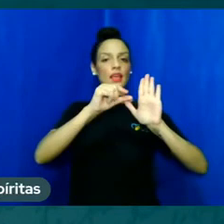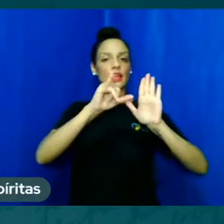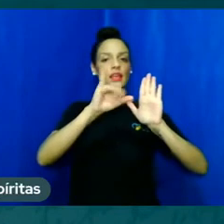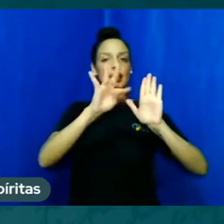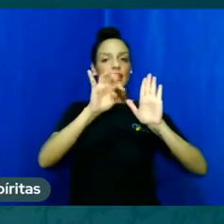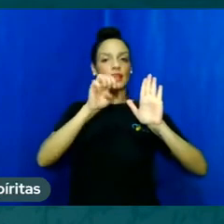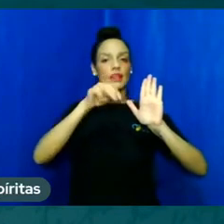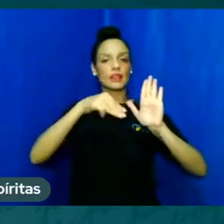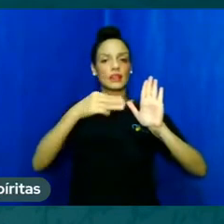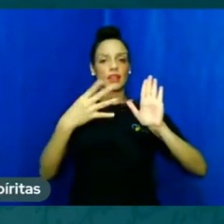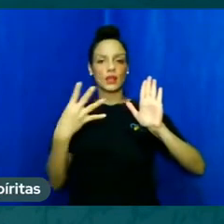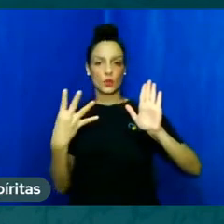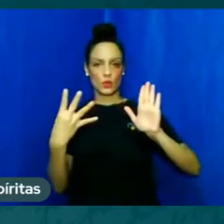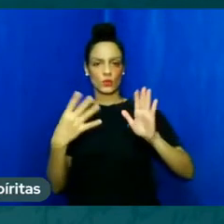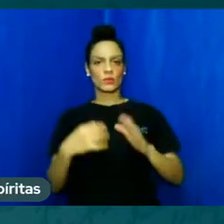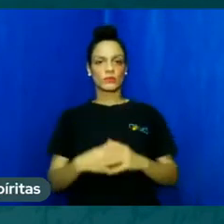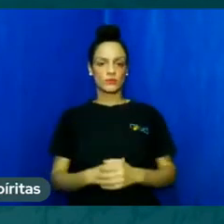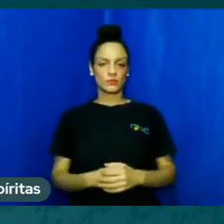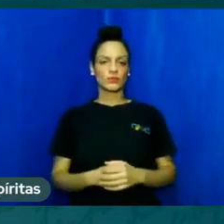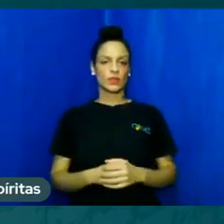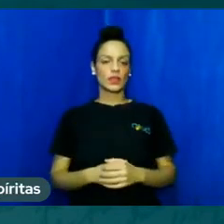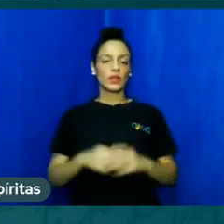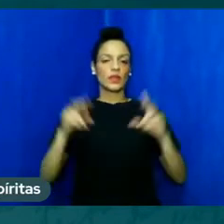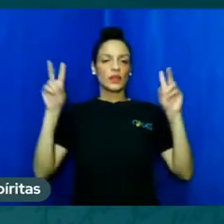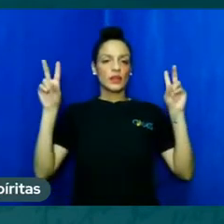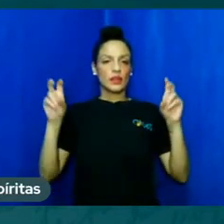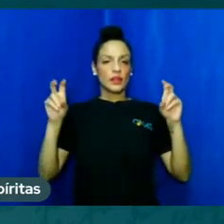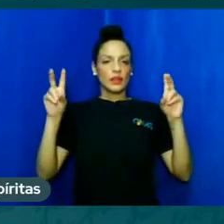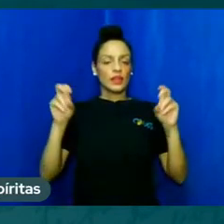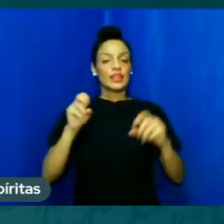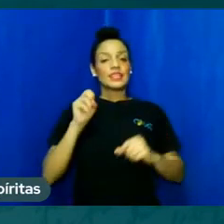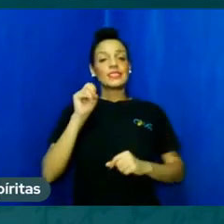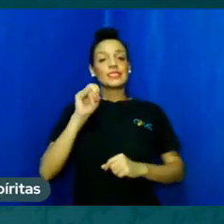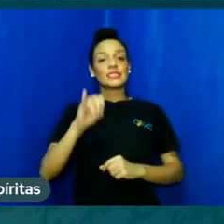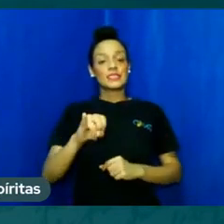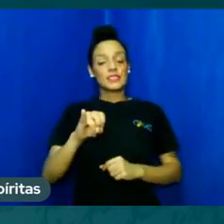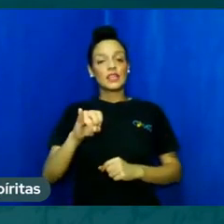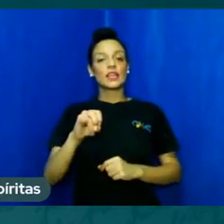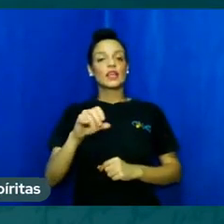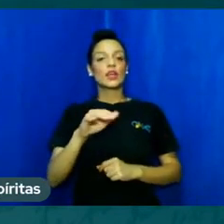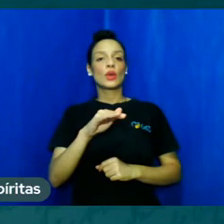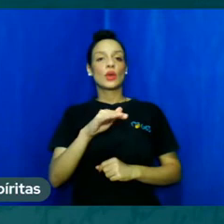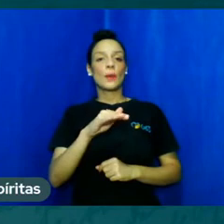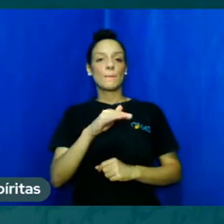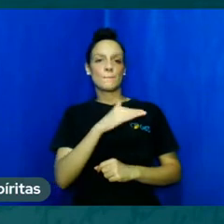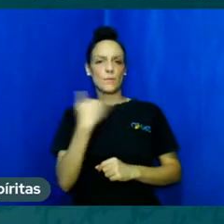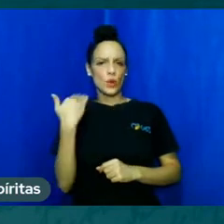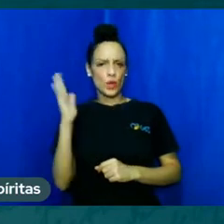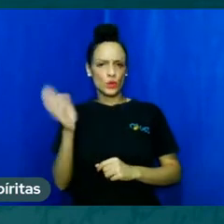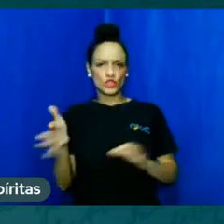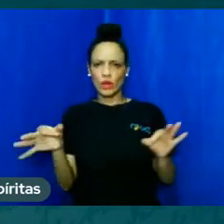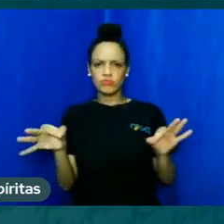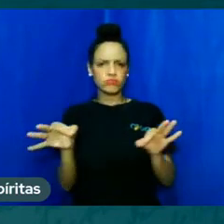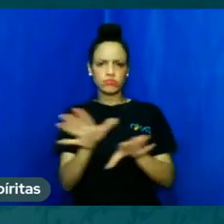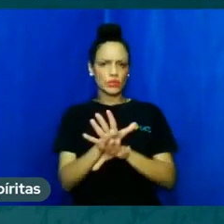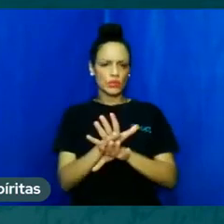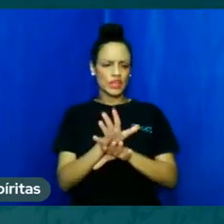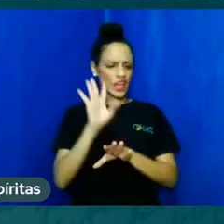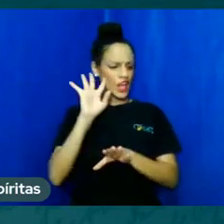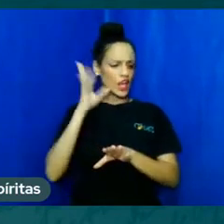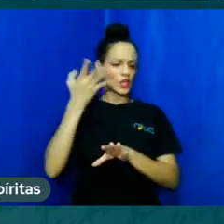os filósofos gregos, se a morte fosse a dissolução completa do homem, muito